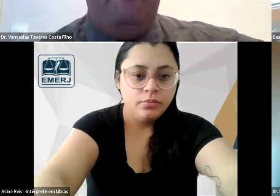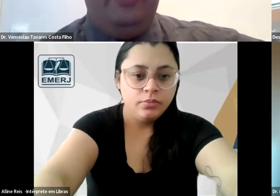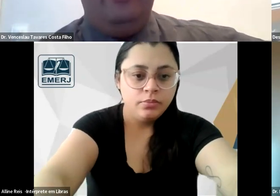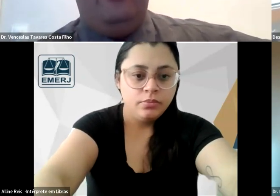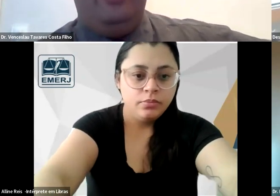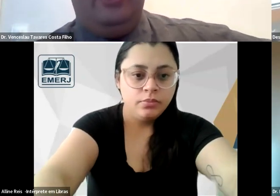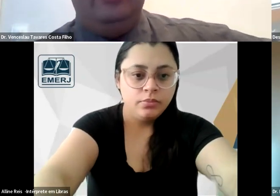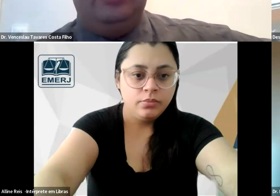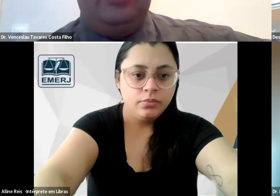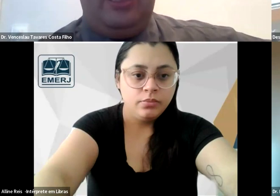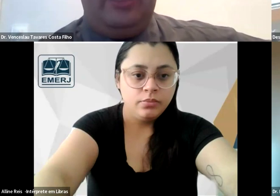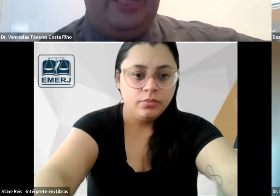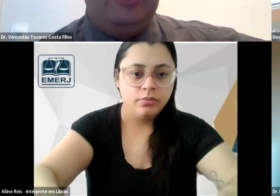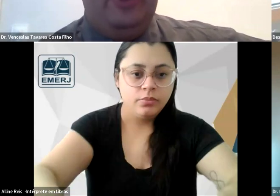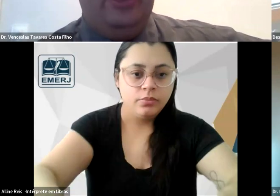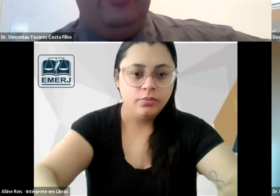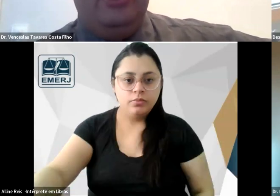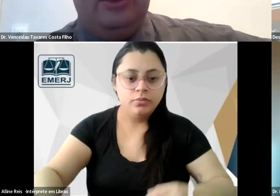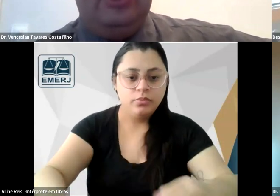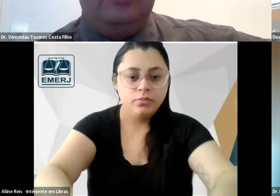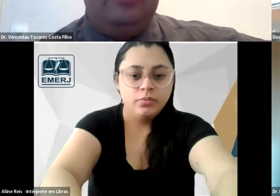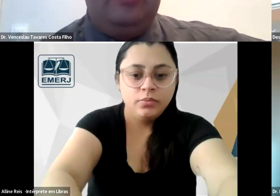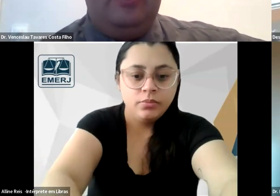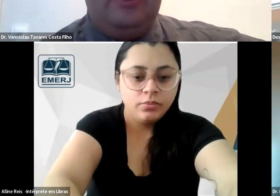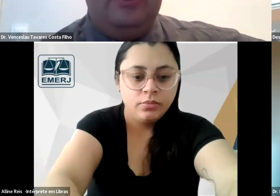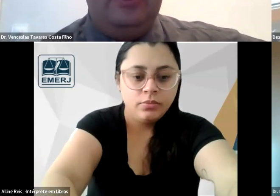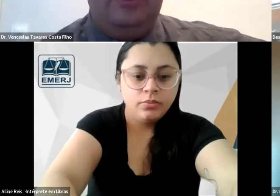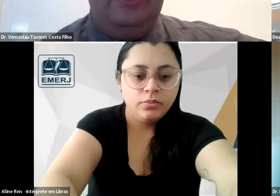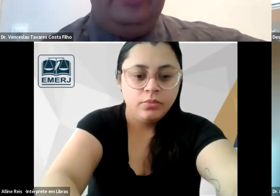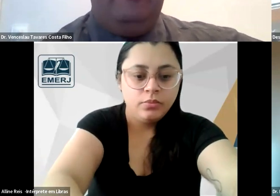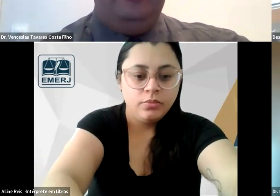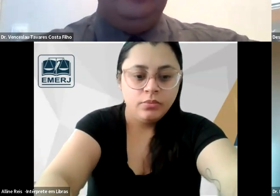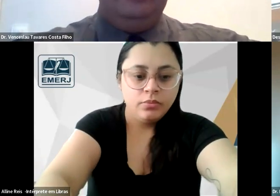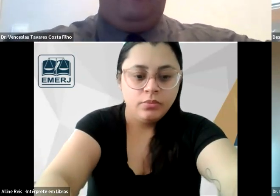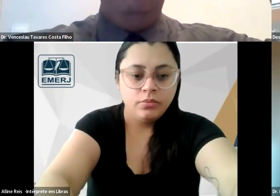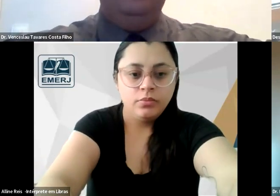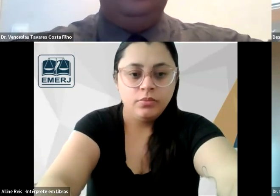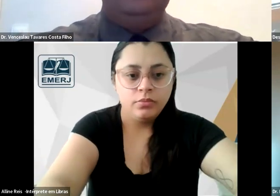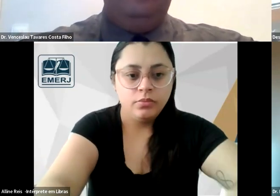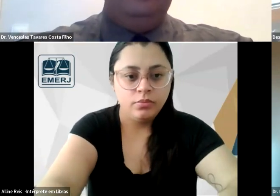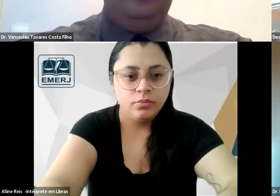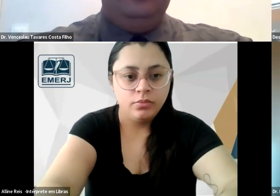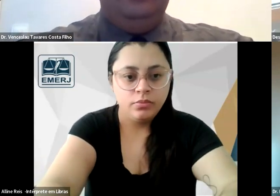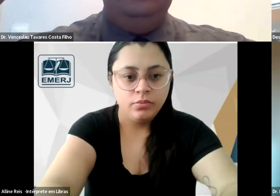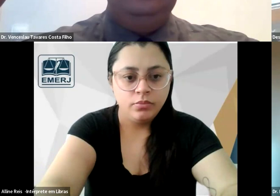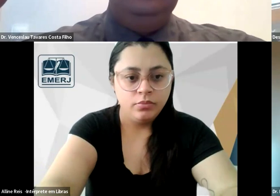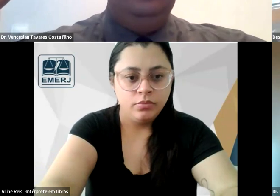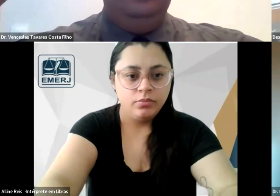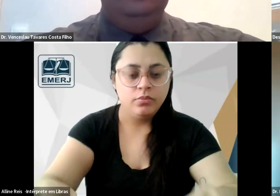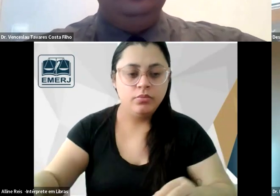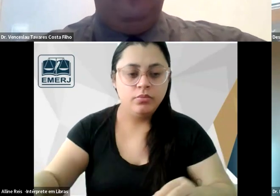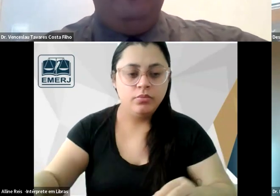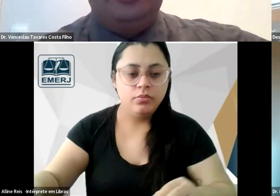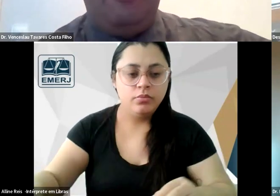fiquem com elas até os 21 anos então haveria uma certa compensação esses